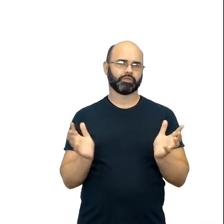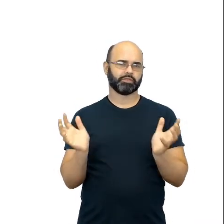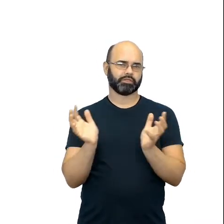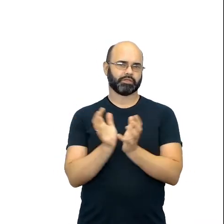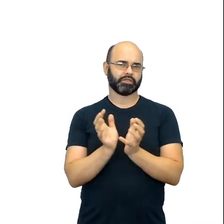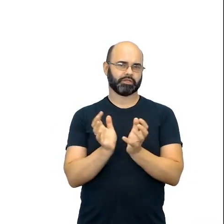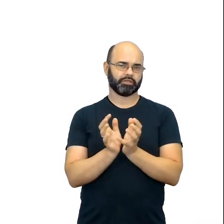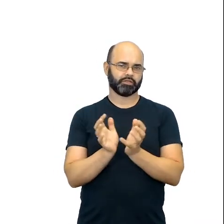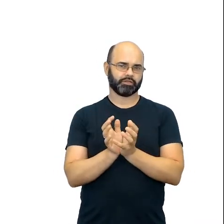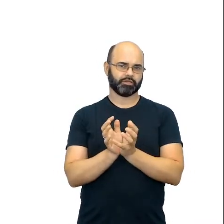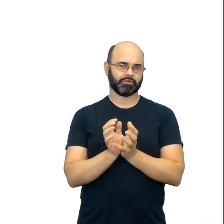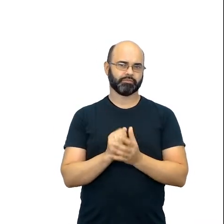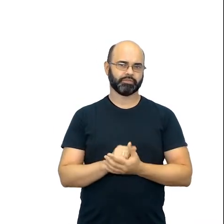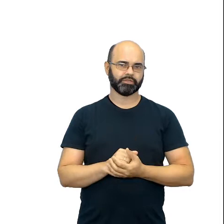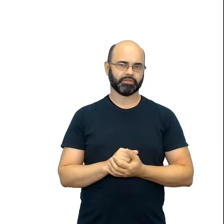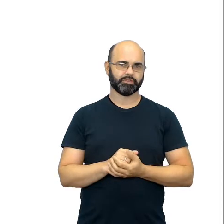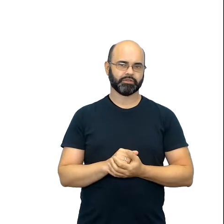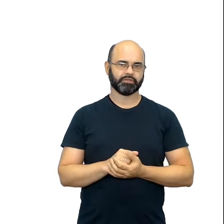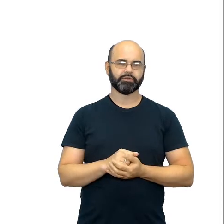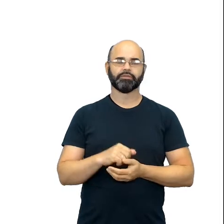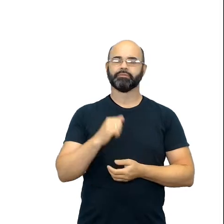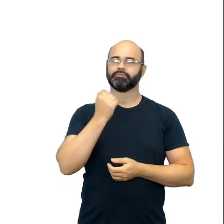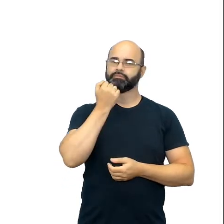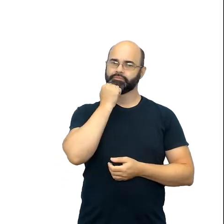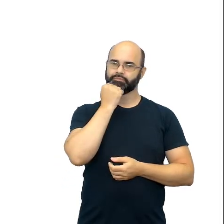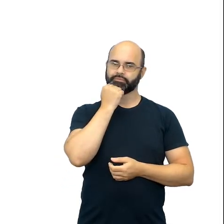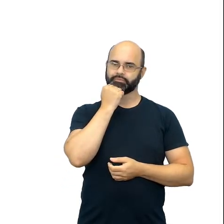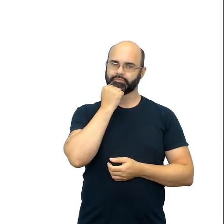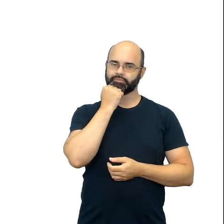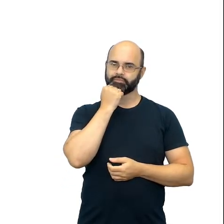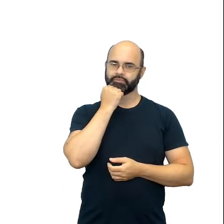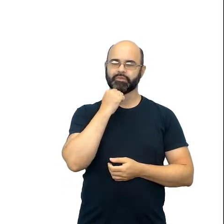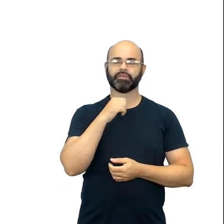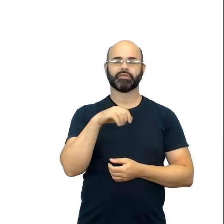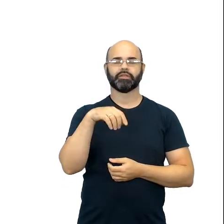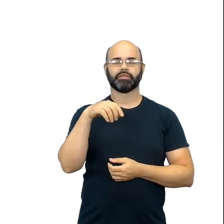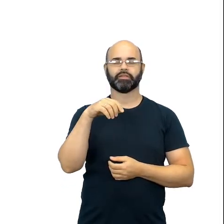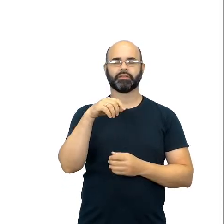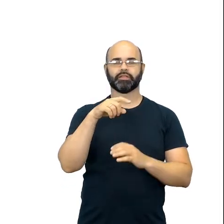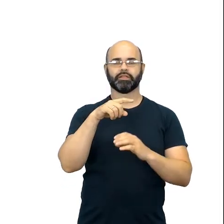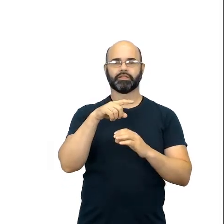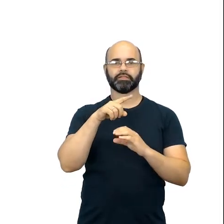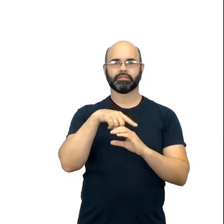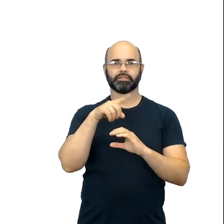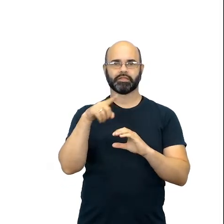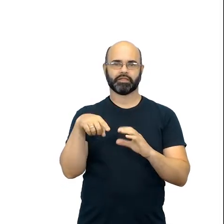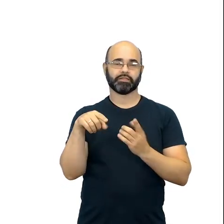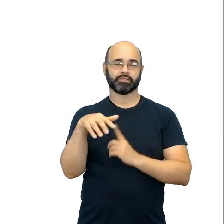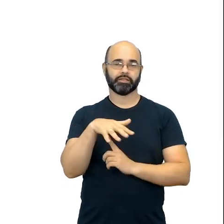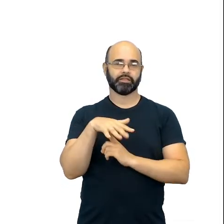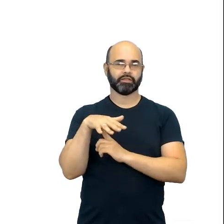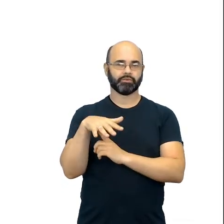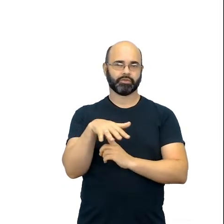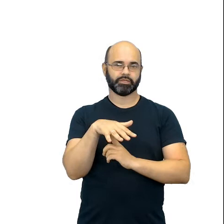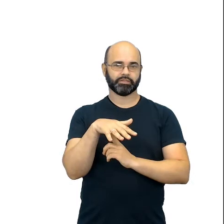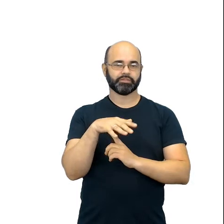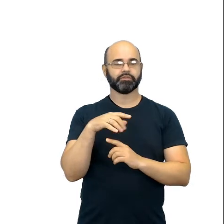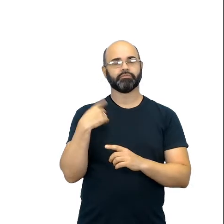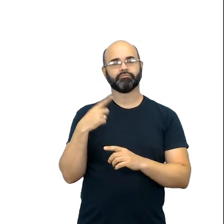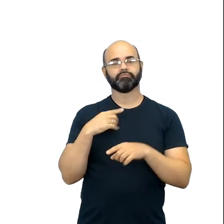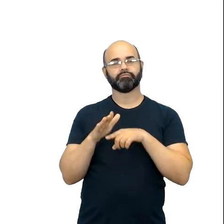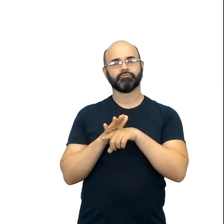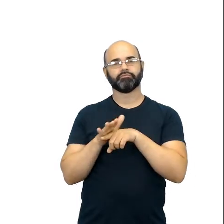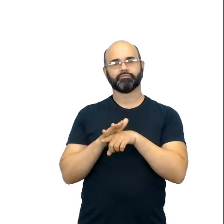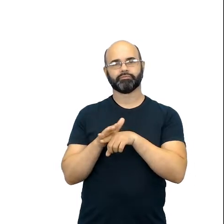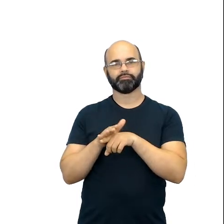enxergamos dentro do material do Aprender Sempre, e que também casa com o nosso eixo formativo desse bimestre. O eixo